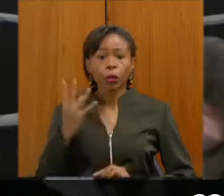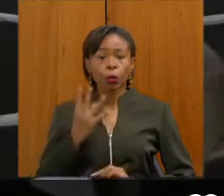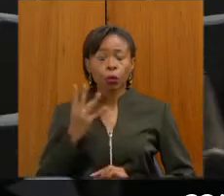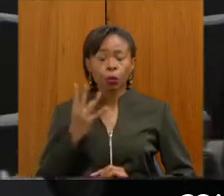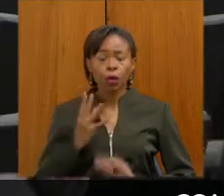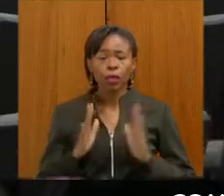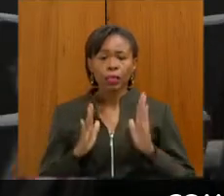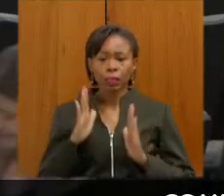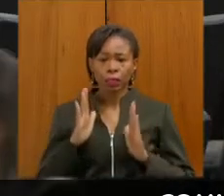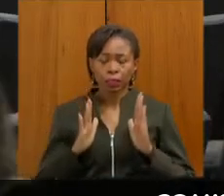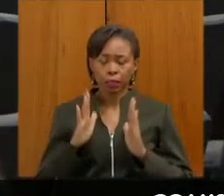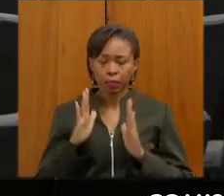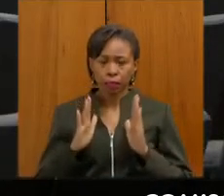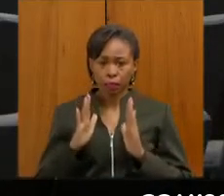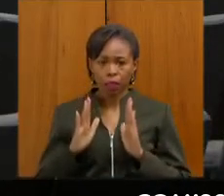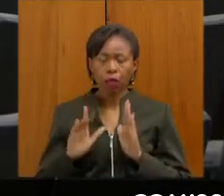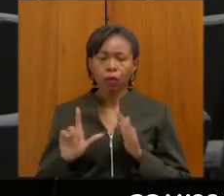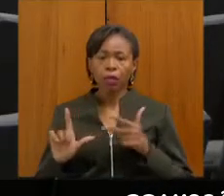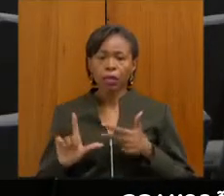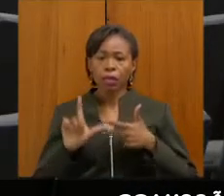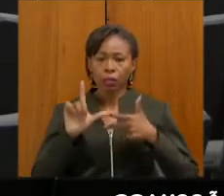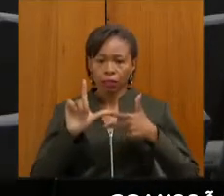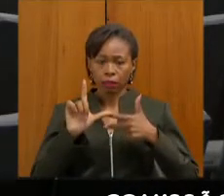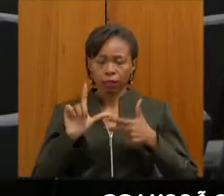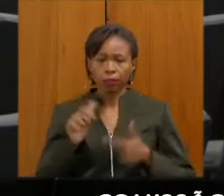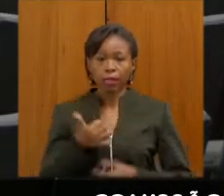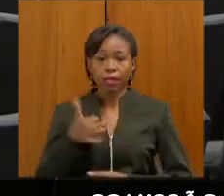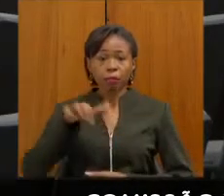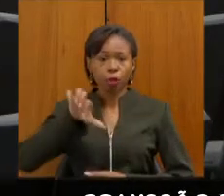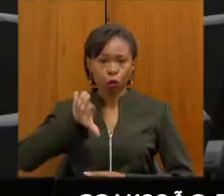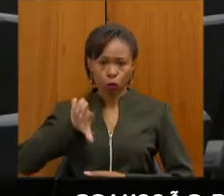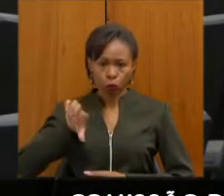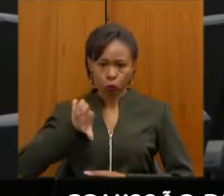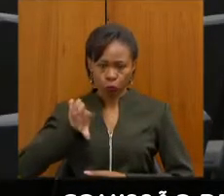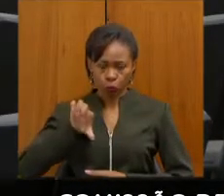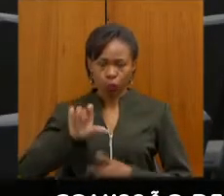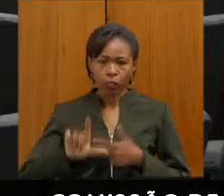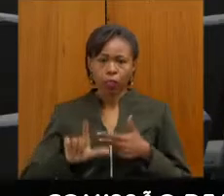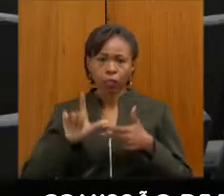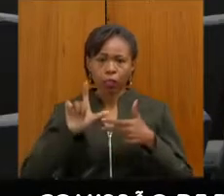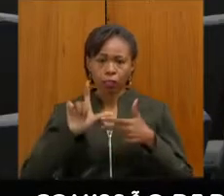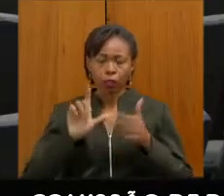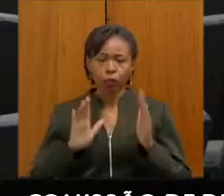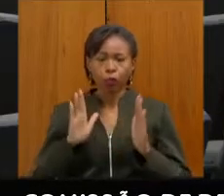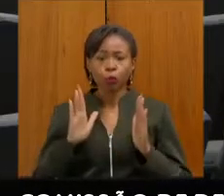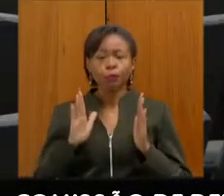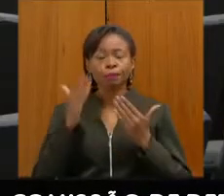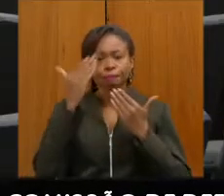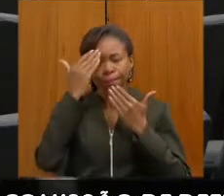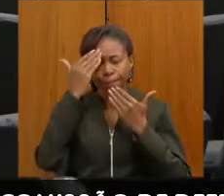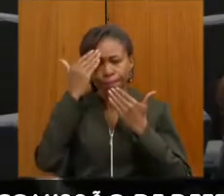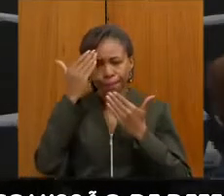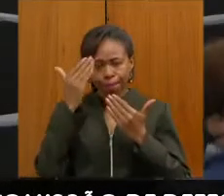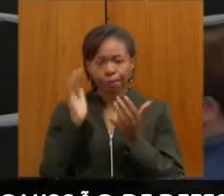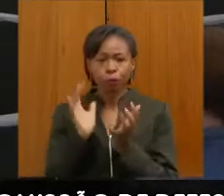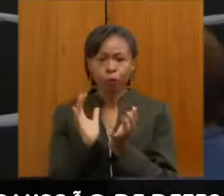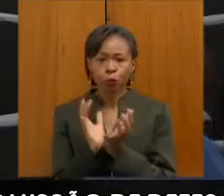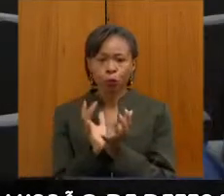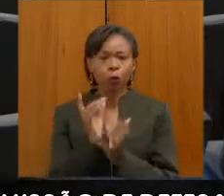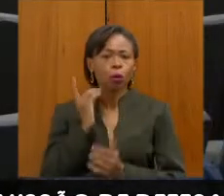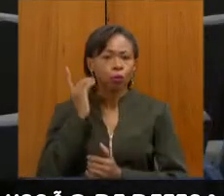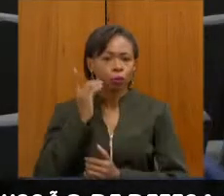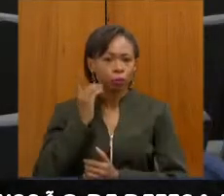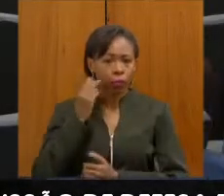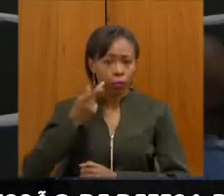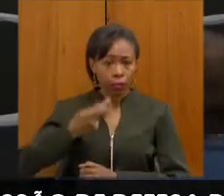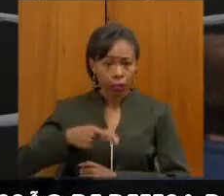ordinária da 19ª legislatura. Quero aqui agradecer os deputados que compõem essa comissão,